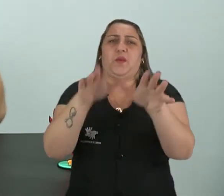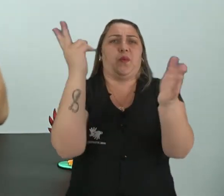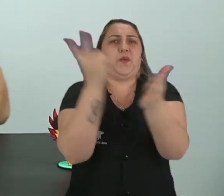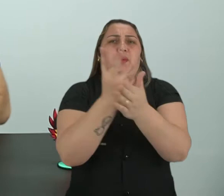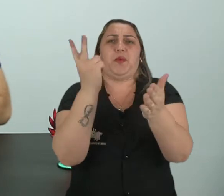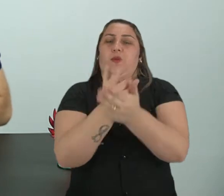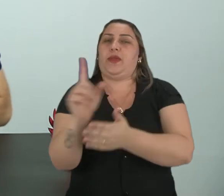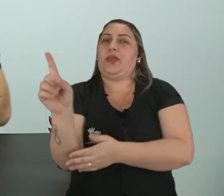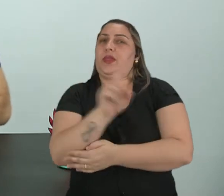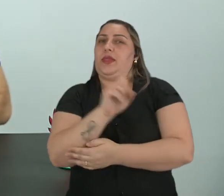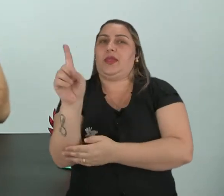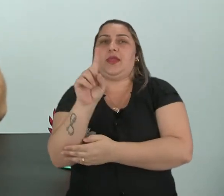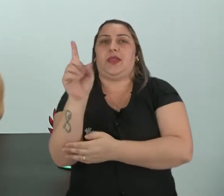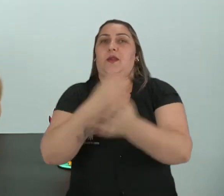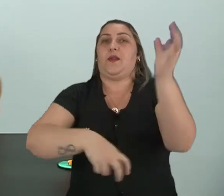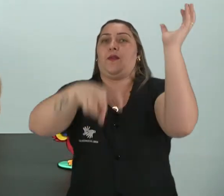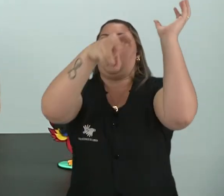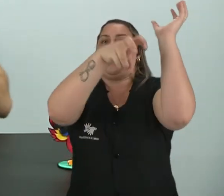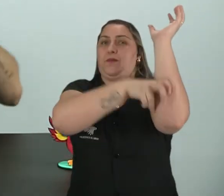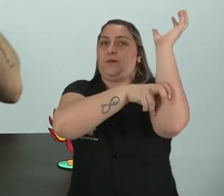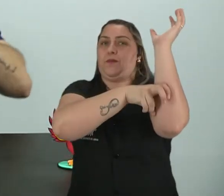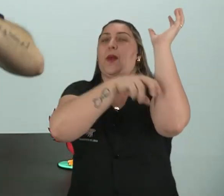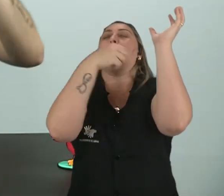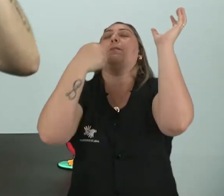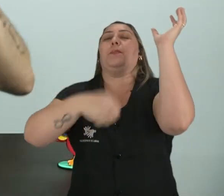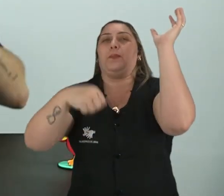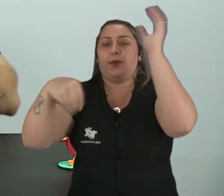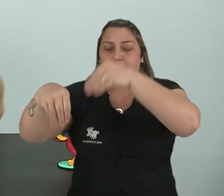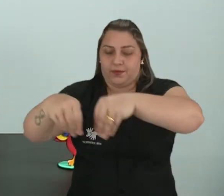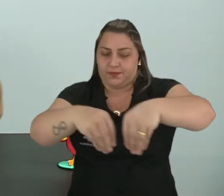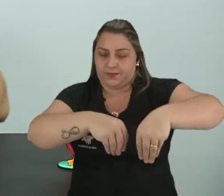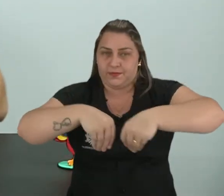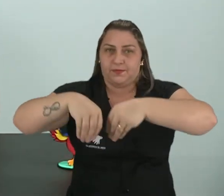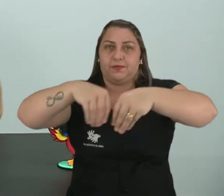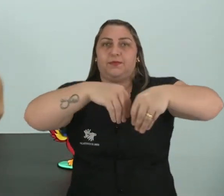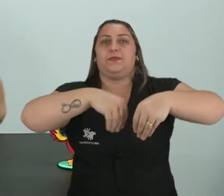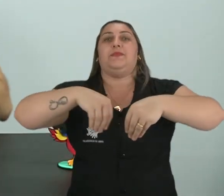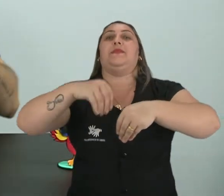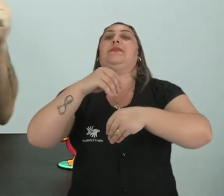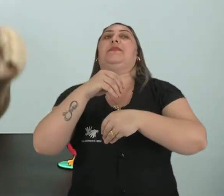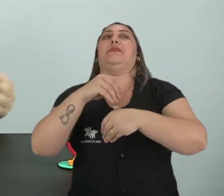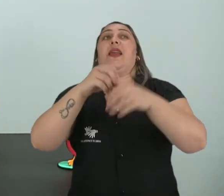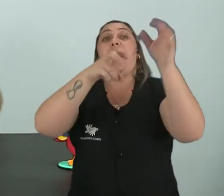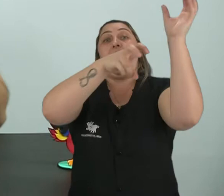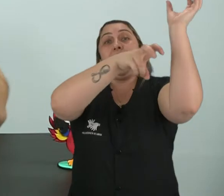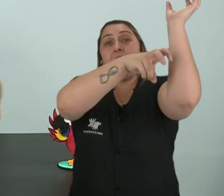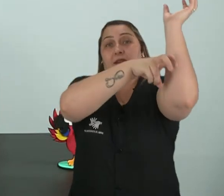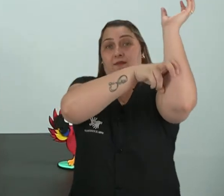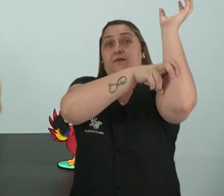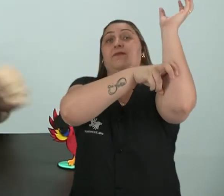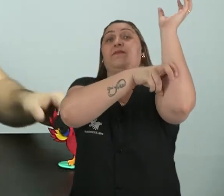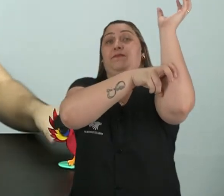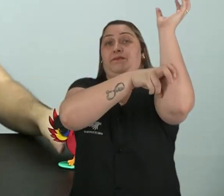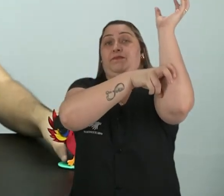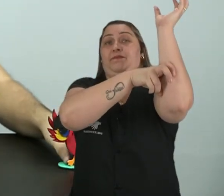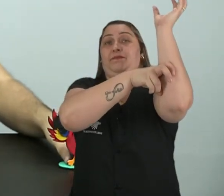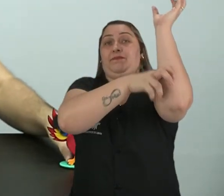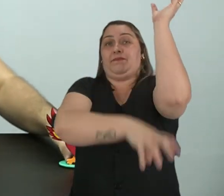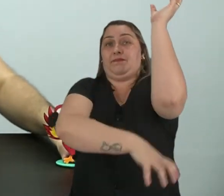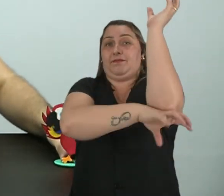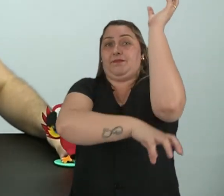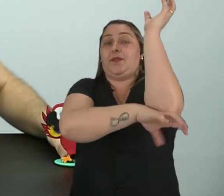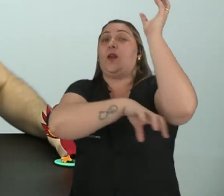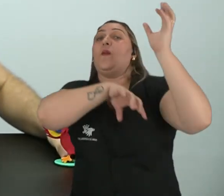no ar? Não. Então, ela precisa vir para o sol. precisa vir na terra, na árvore, que a árvore fica onde? É na terra. Então, ela é um